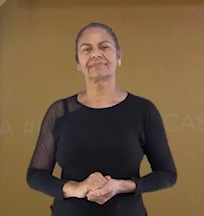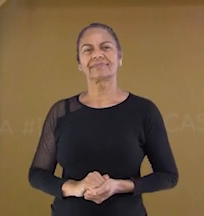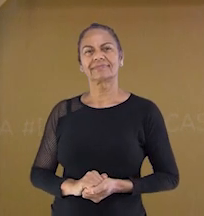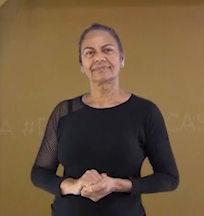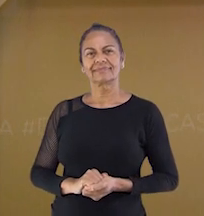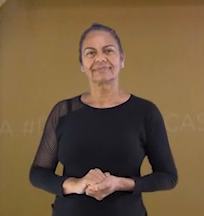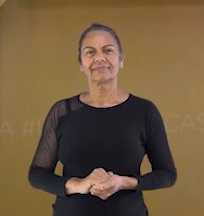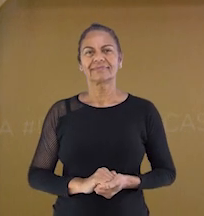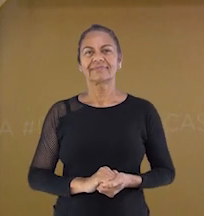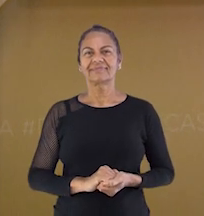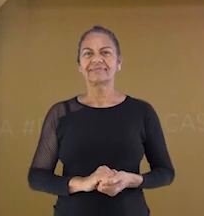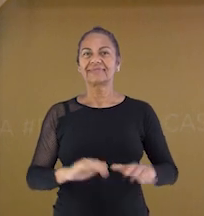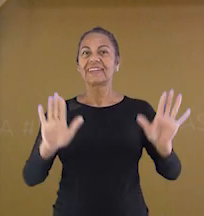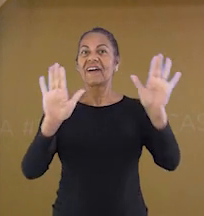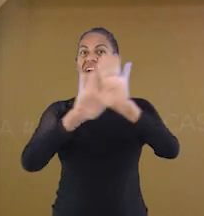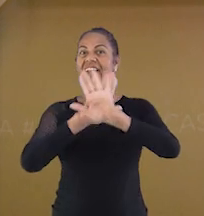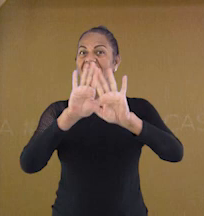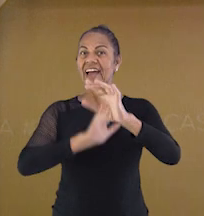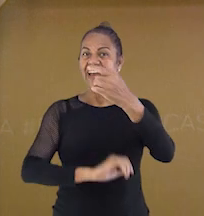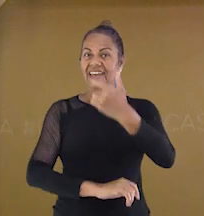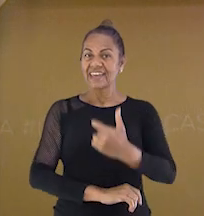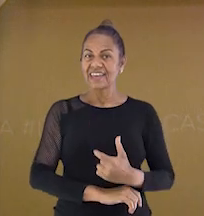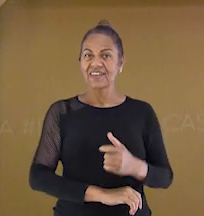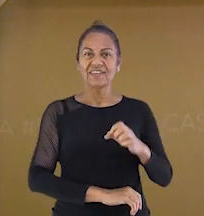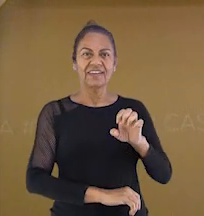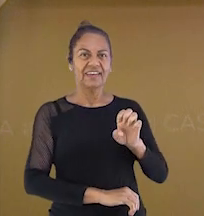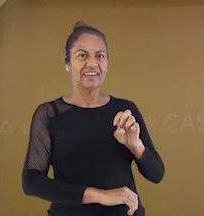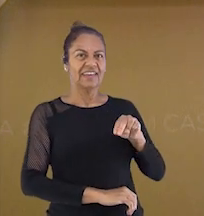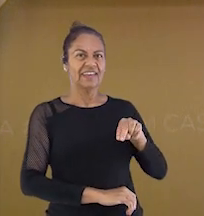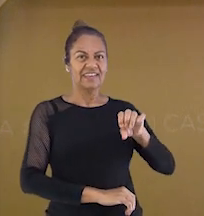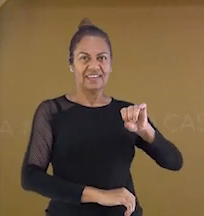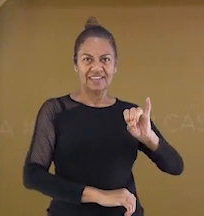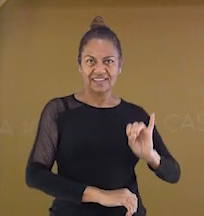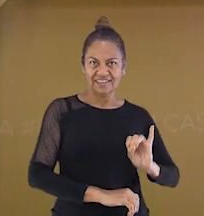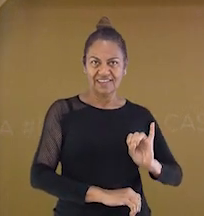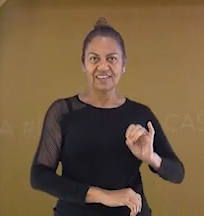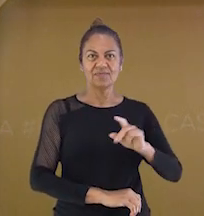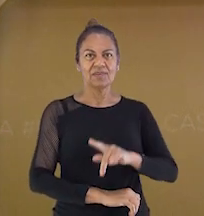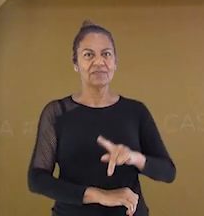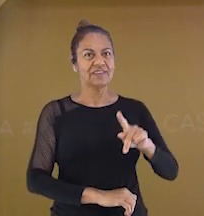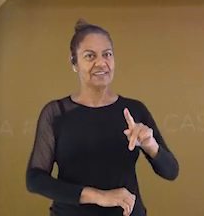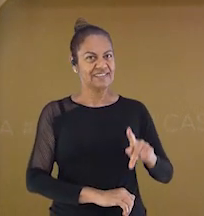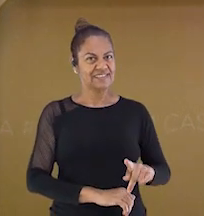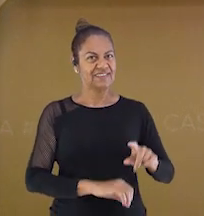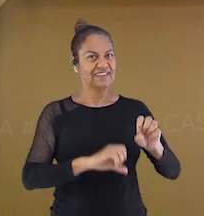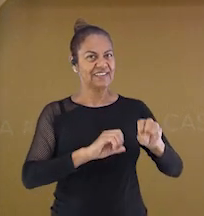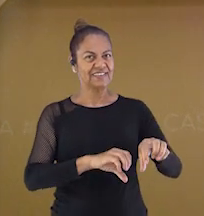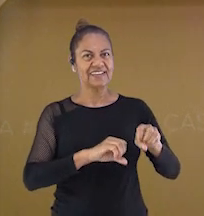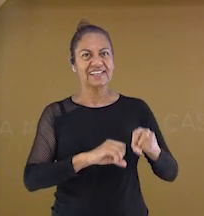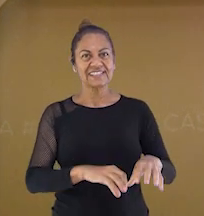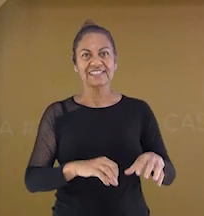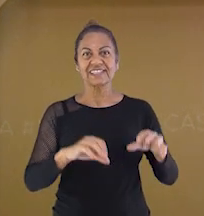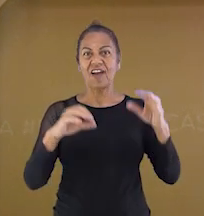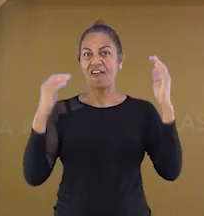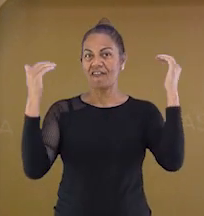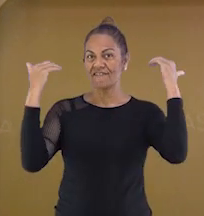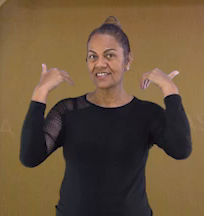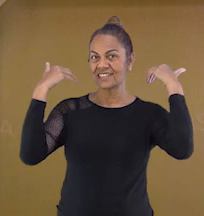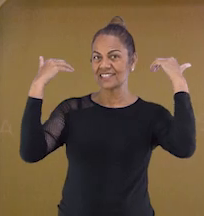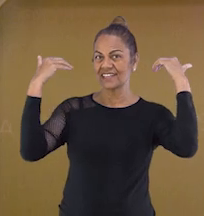Olá, eu sou Eni Alves, professora de Educação Física. No programa de hoje,